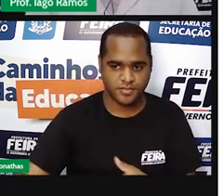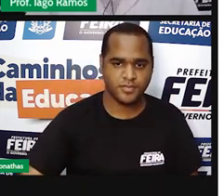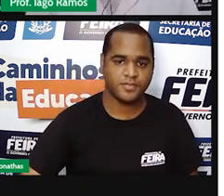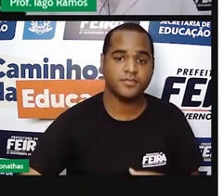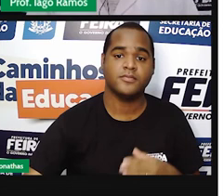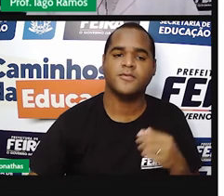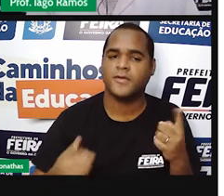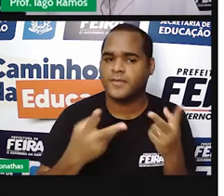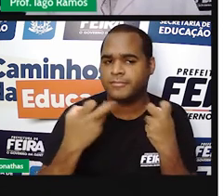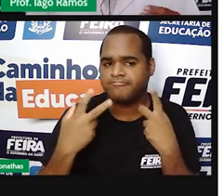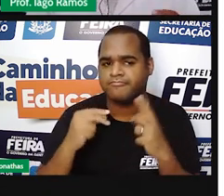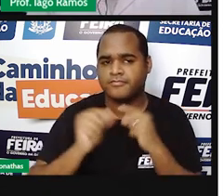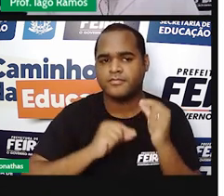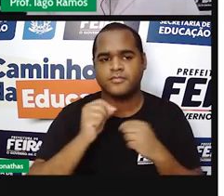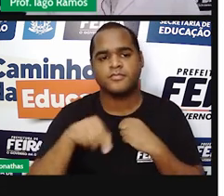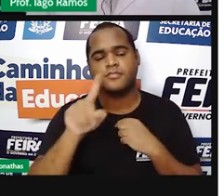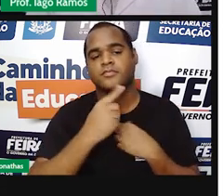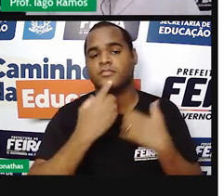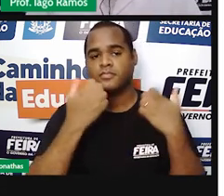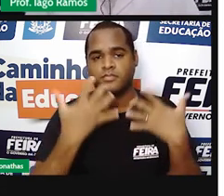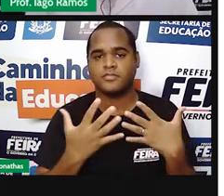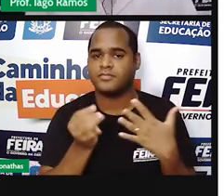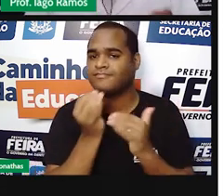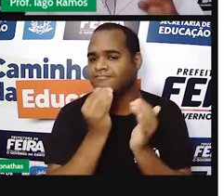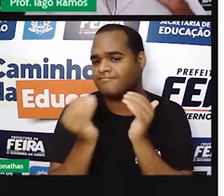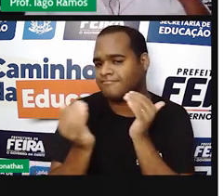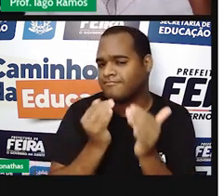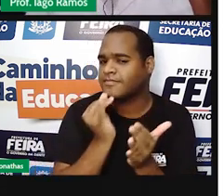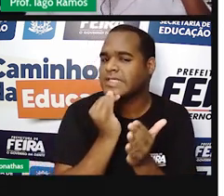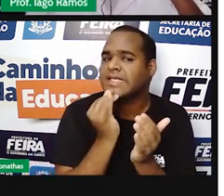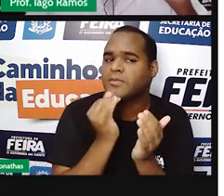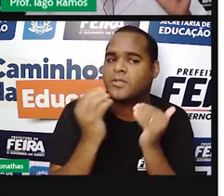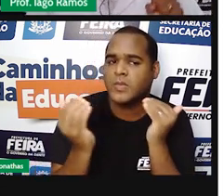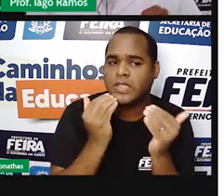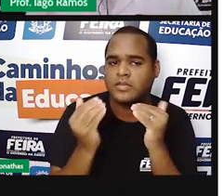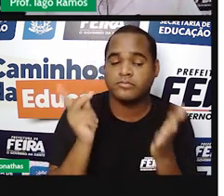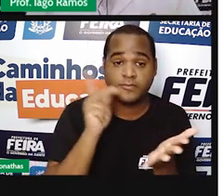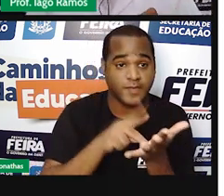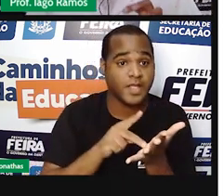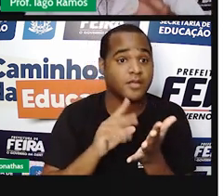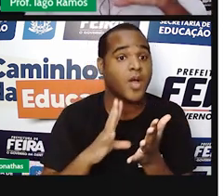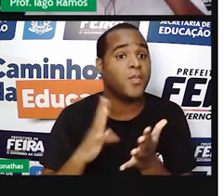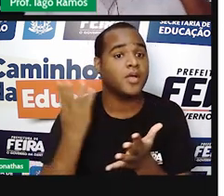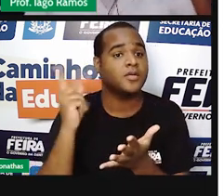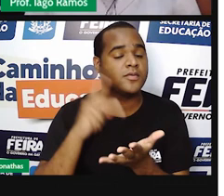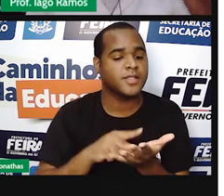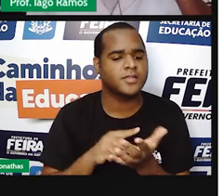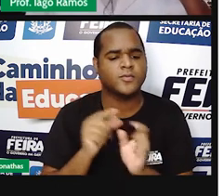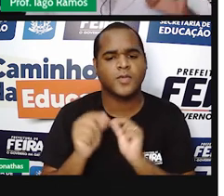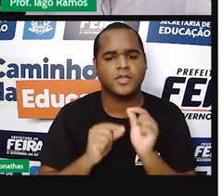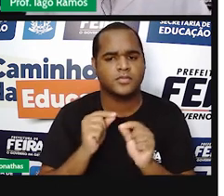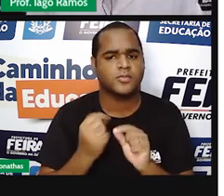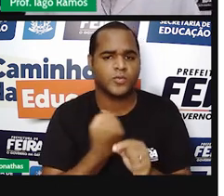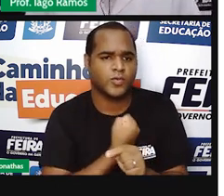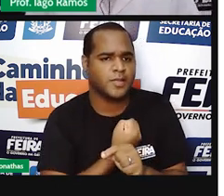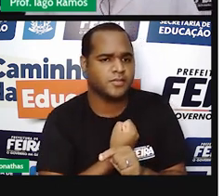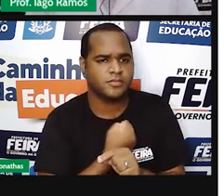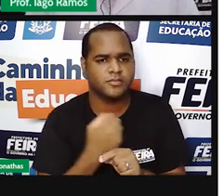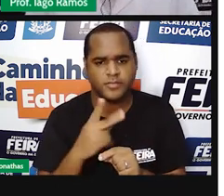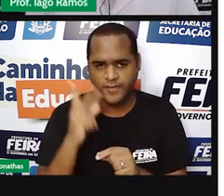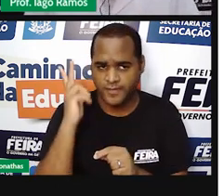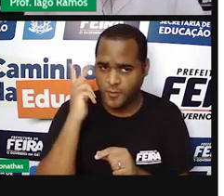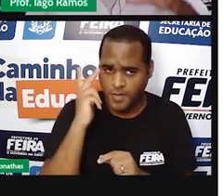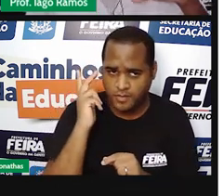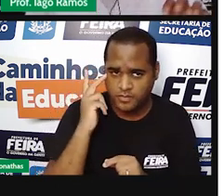identificar a devida representação. Por exemplo, aquela determinada situação ali, aquele número ali é natural?